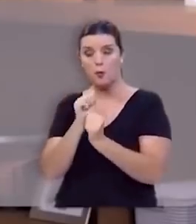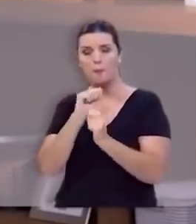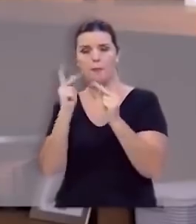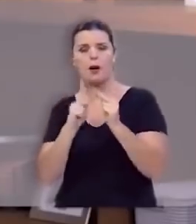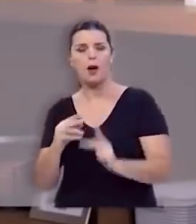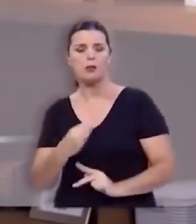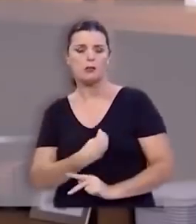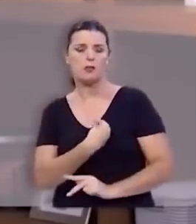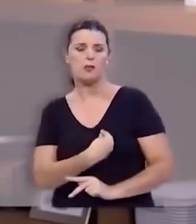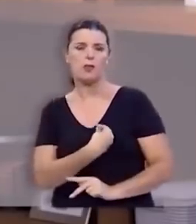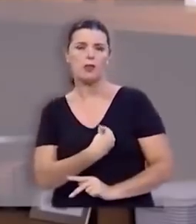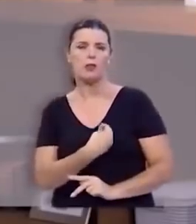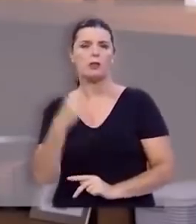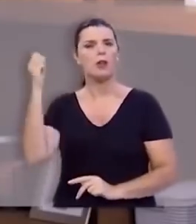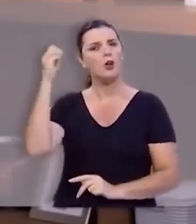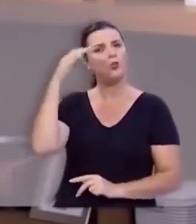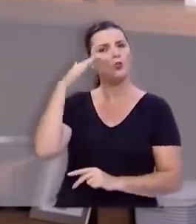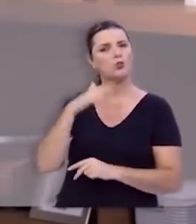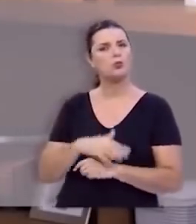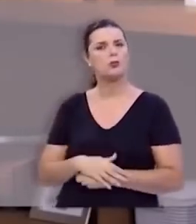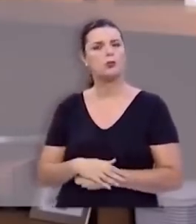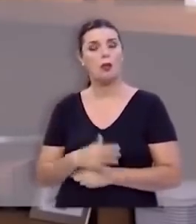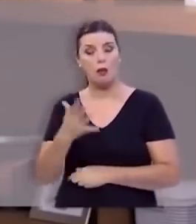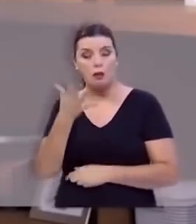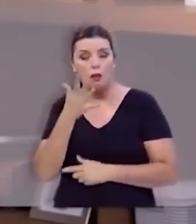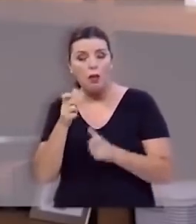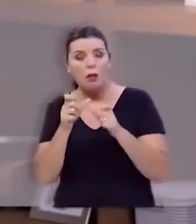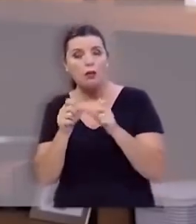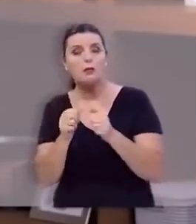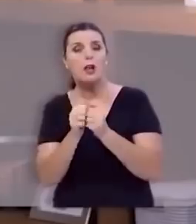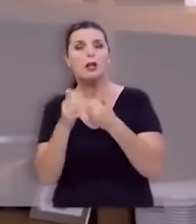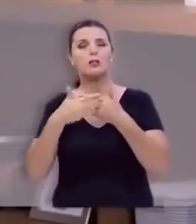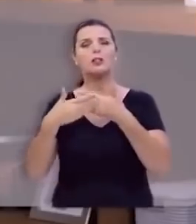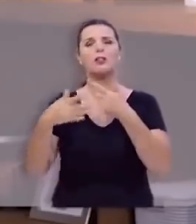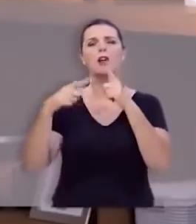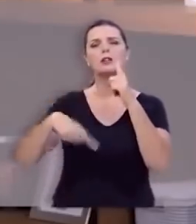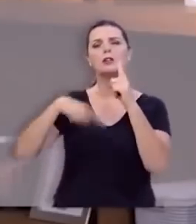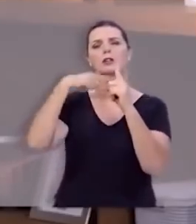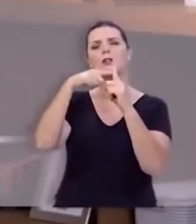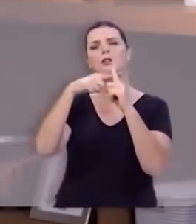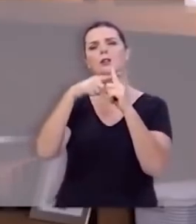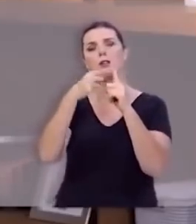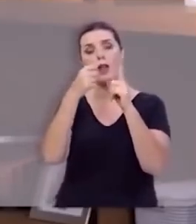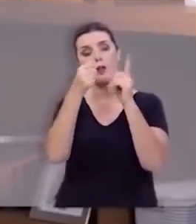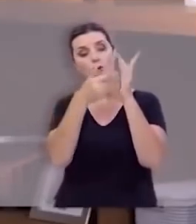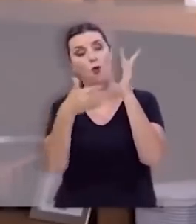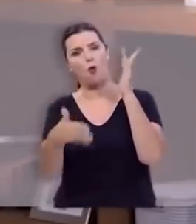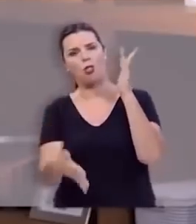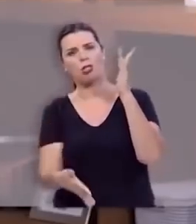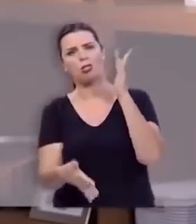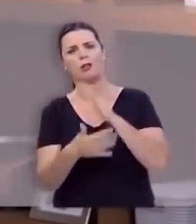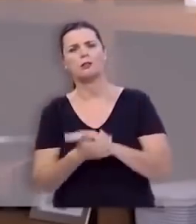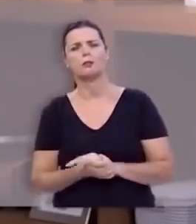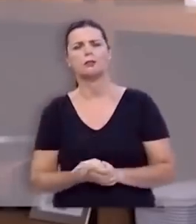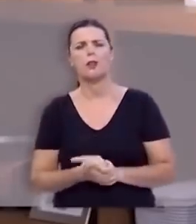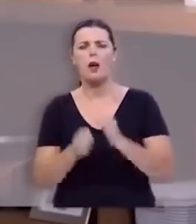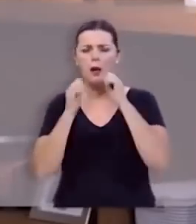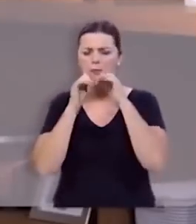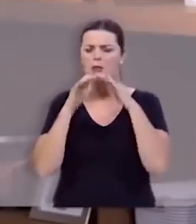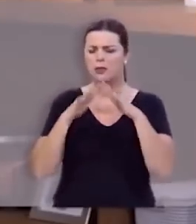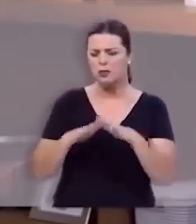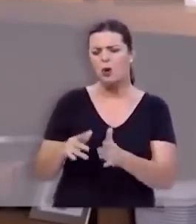paz, vida e luz. Quer estar ao pé da cruz, que tão rica fonte. E nos que